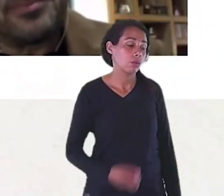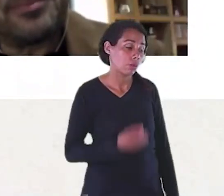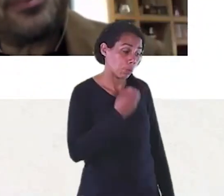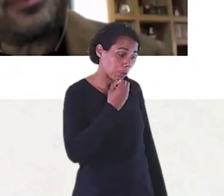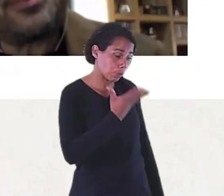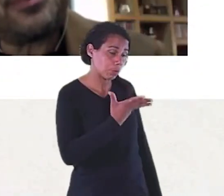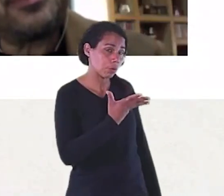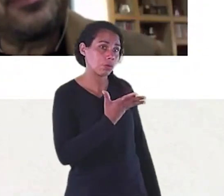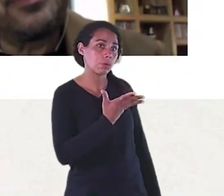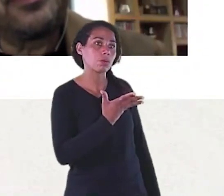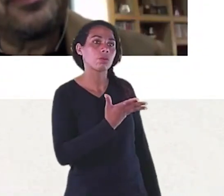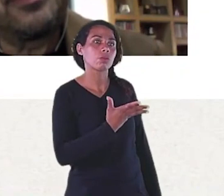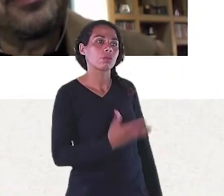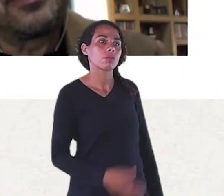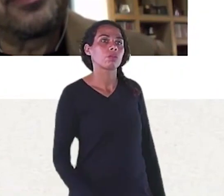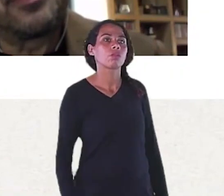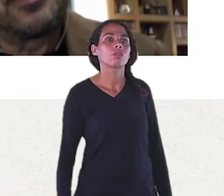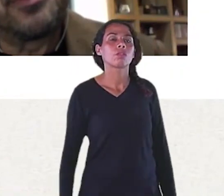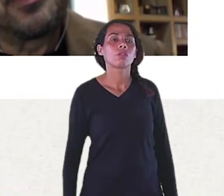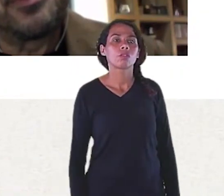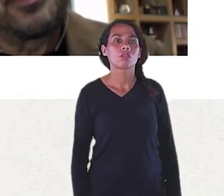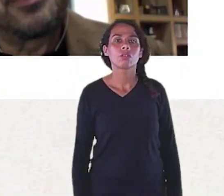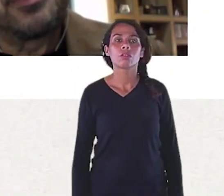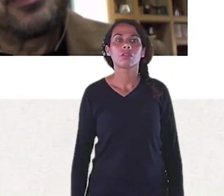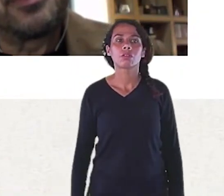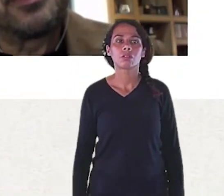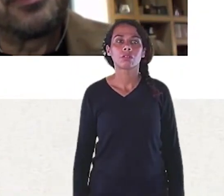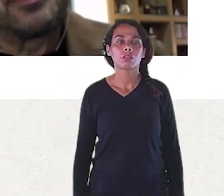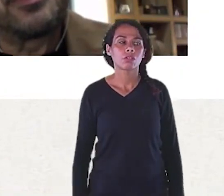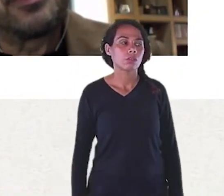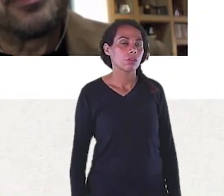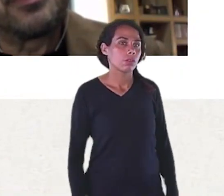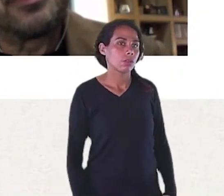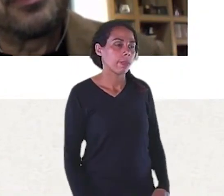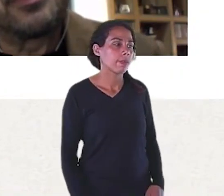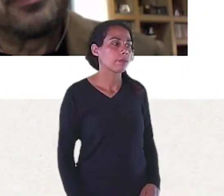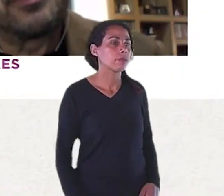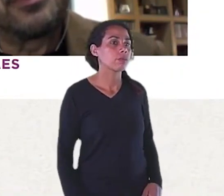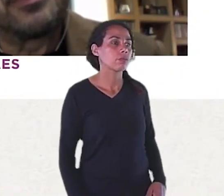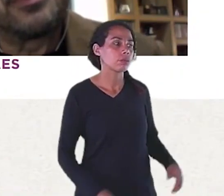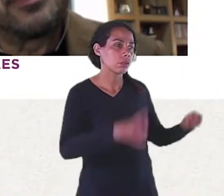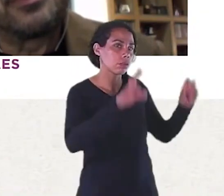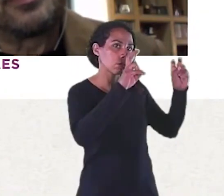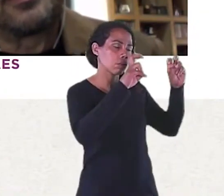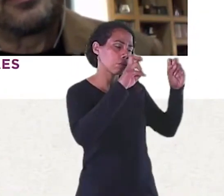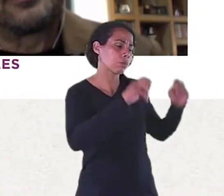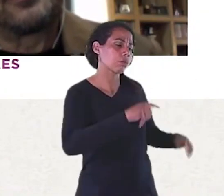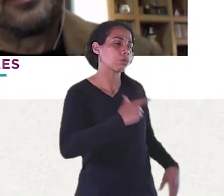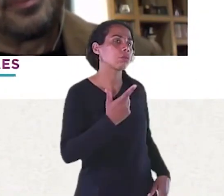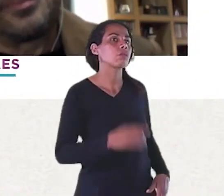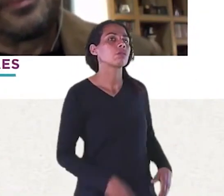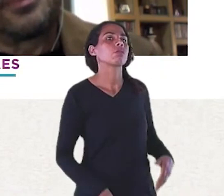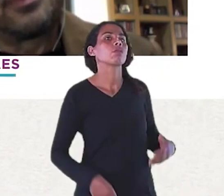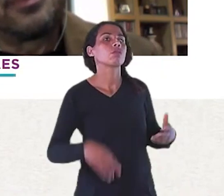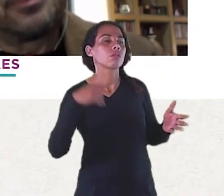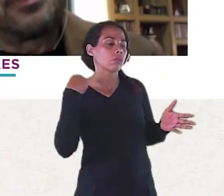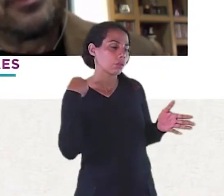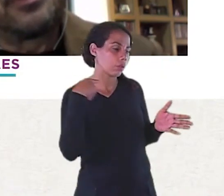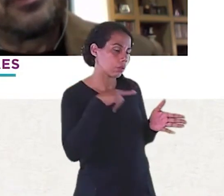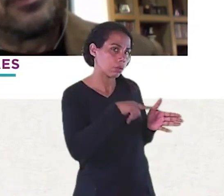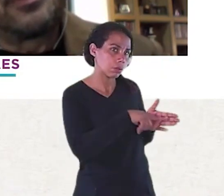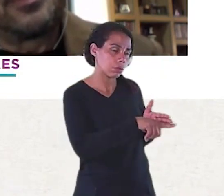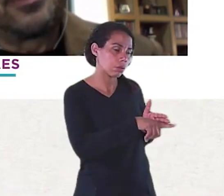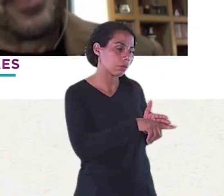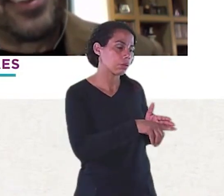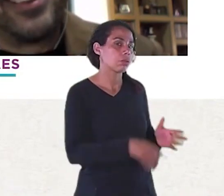Agora dando Uma Uma saída de lado O que que você inventou De ser reitor